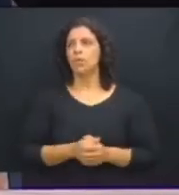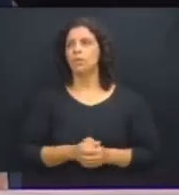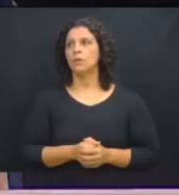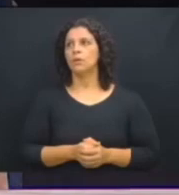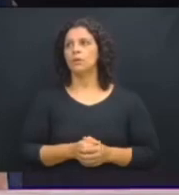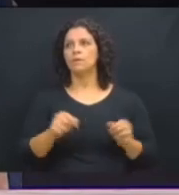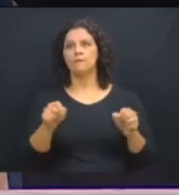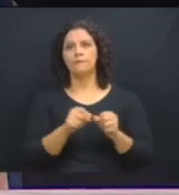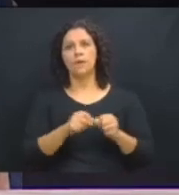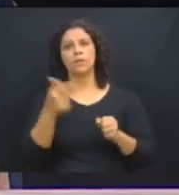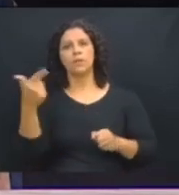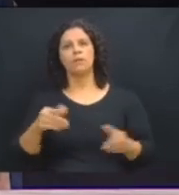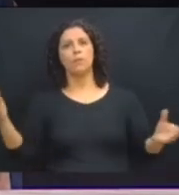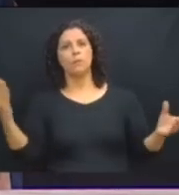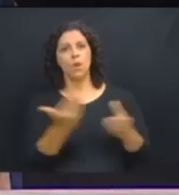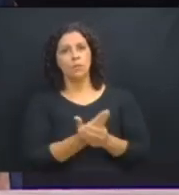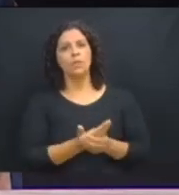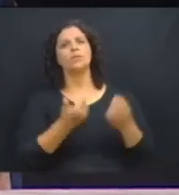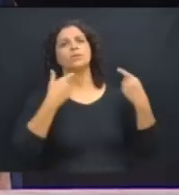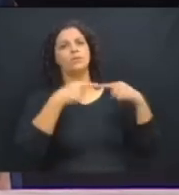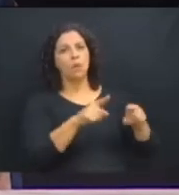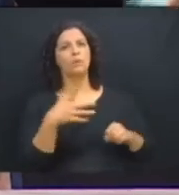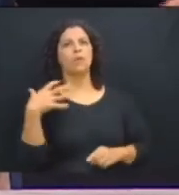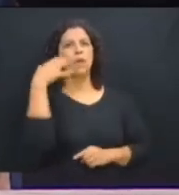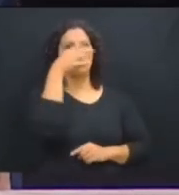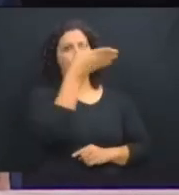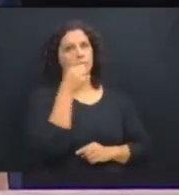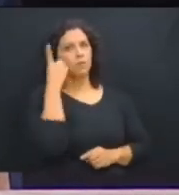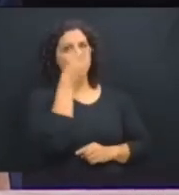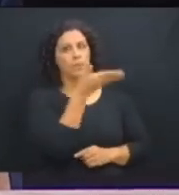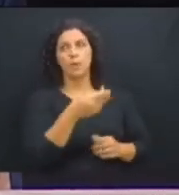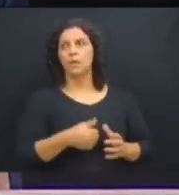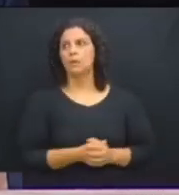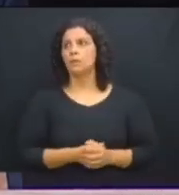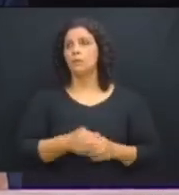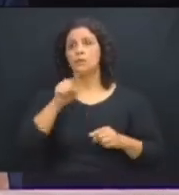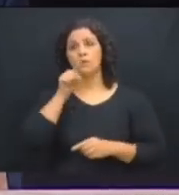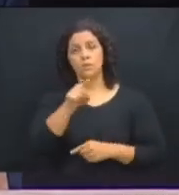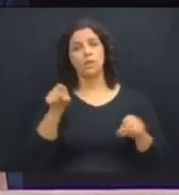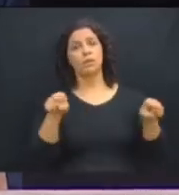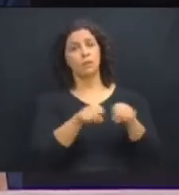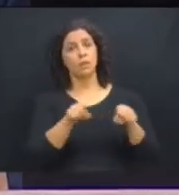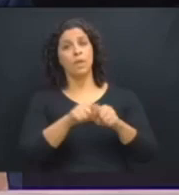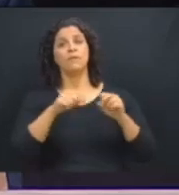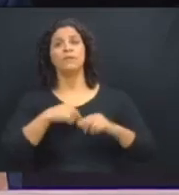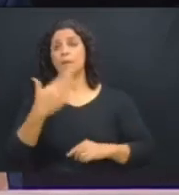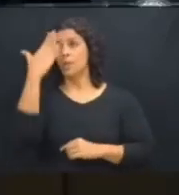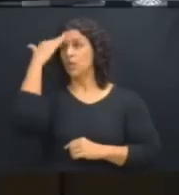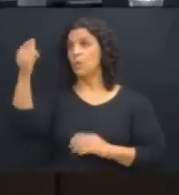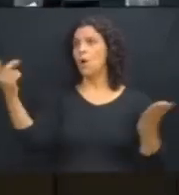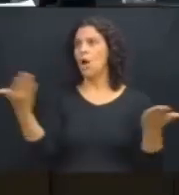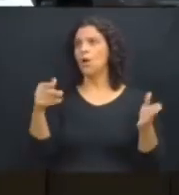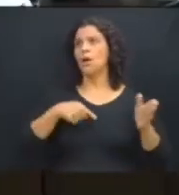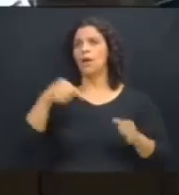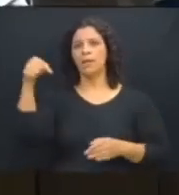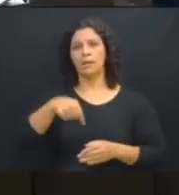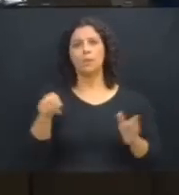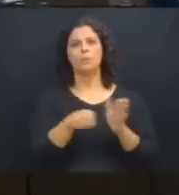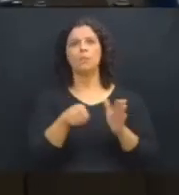instaure novo procedimento contra esse deputado. Vossa Excelência me chamou há pouco aqui.